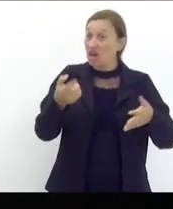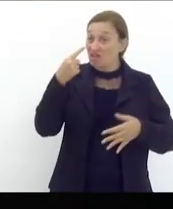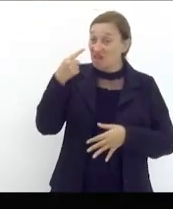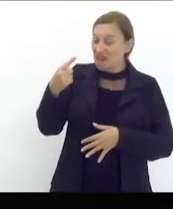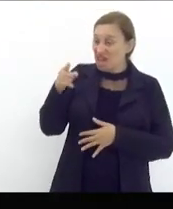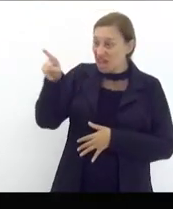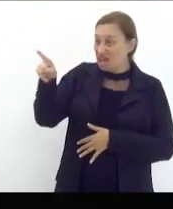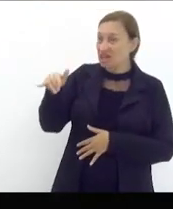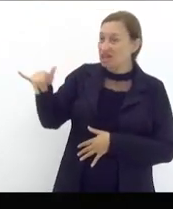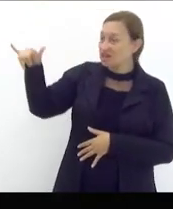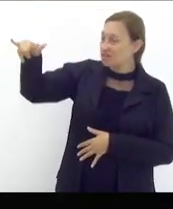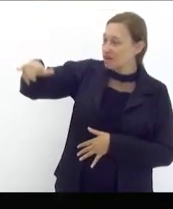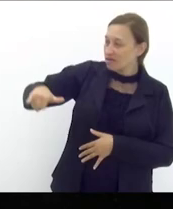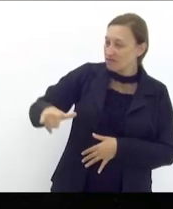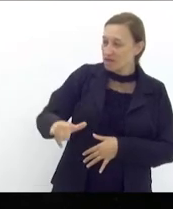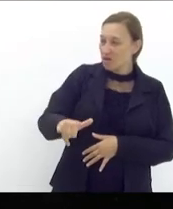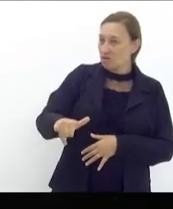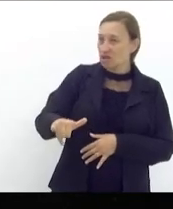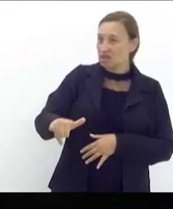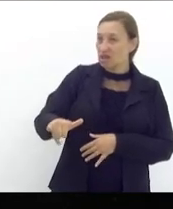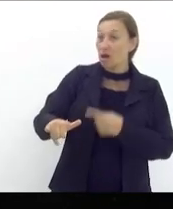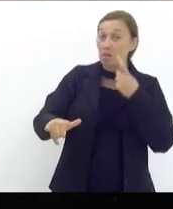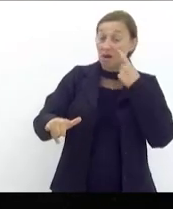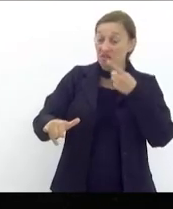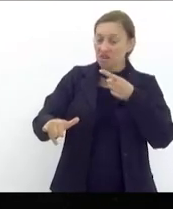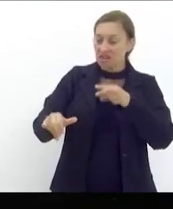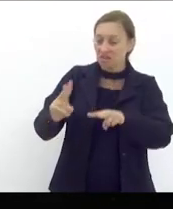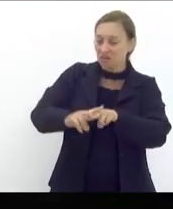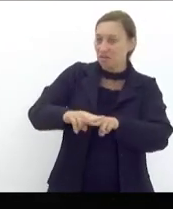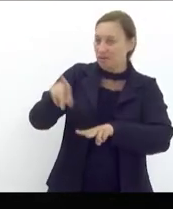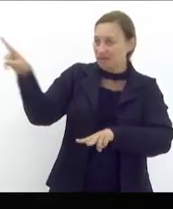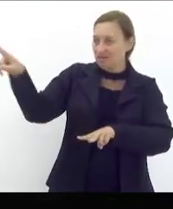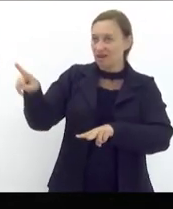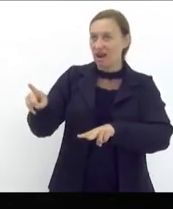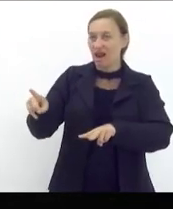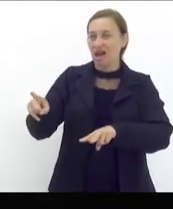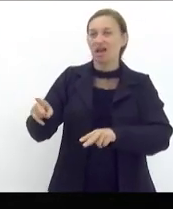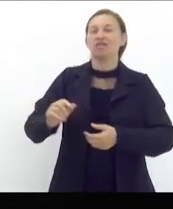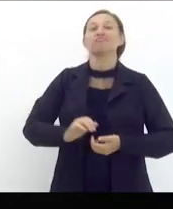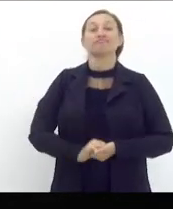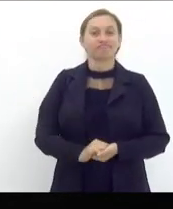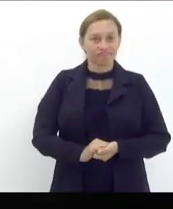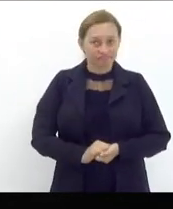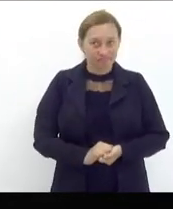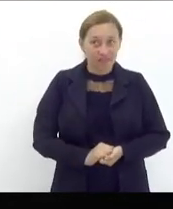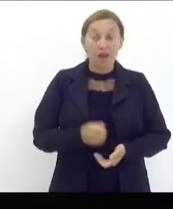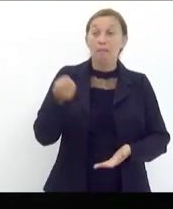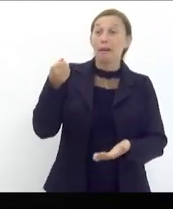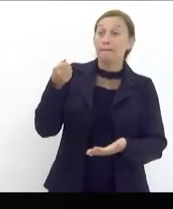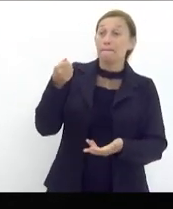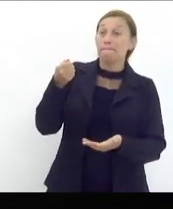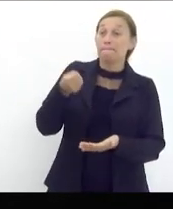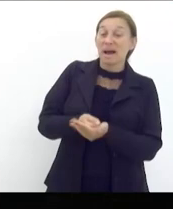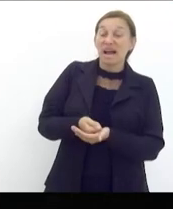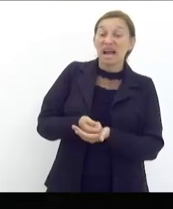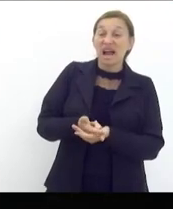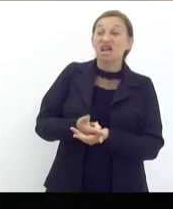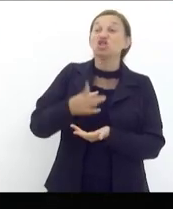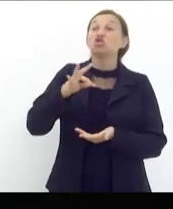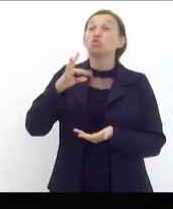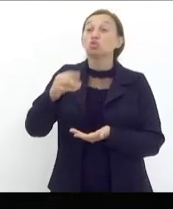avião e descer lá para ver se ele não fica agarrado vai ficar preso para resto da vida para pagar aquilo que fez